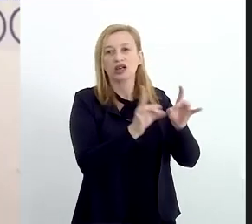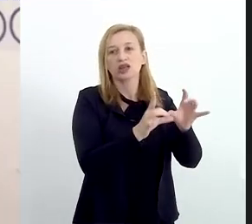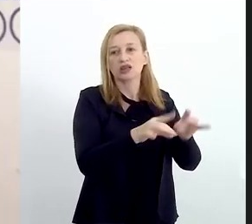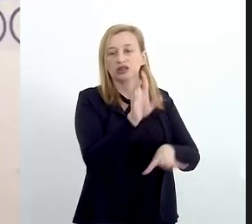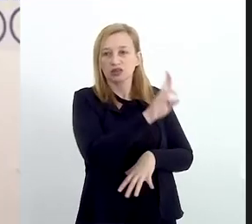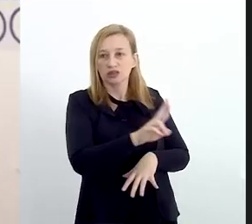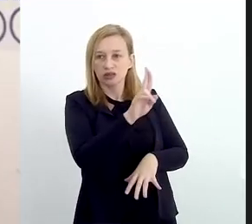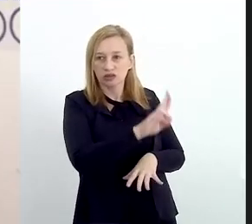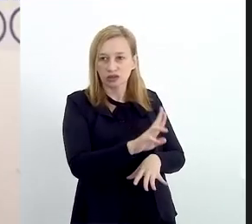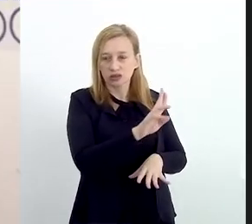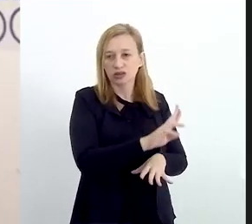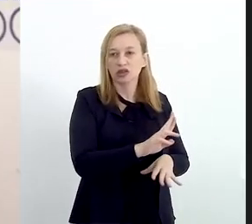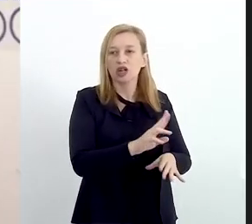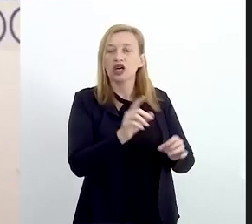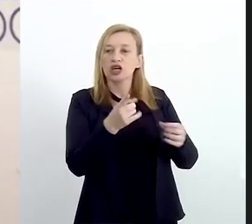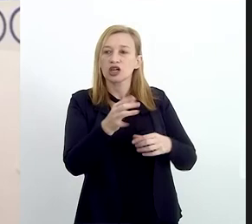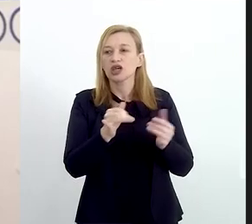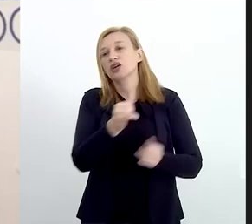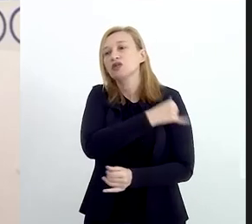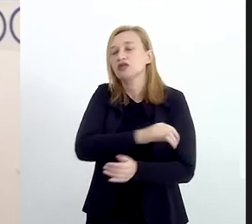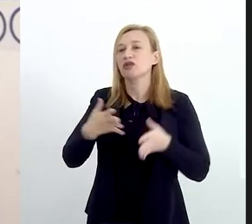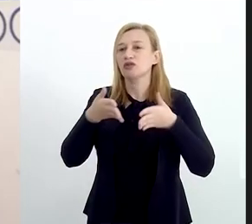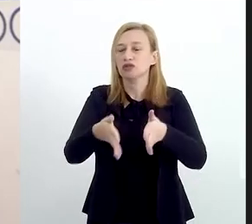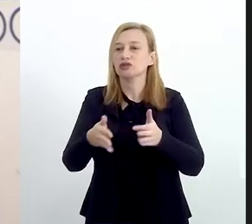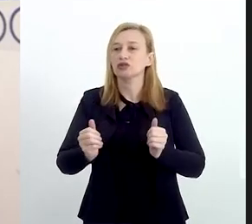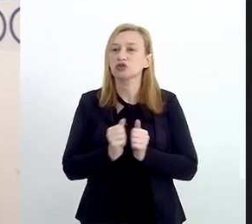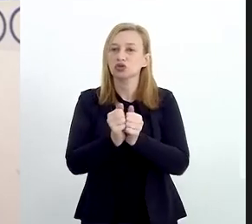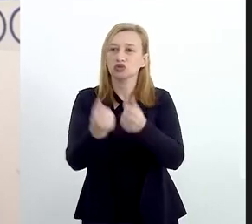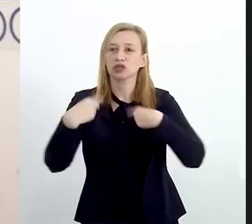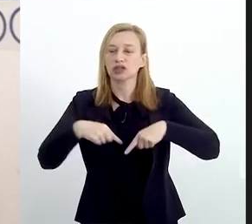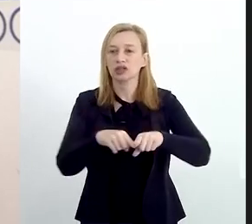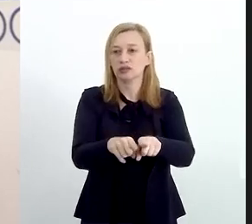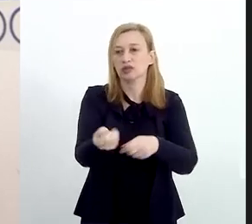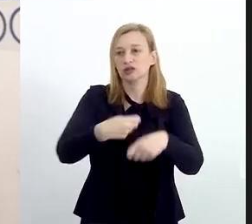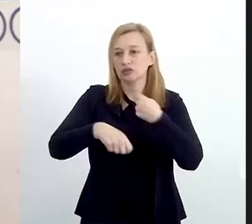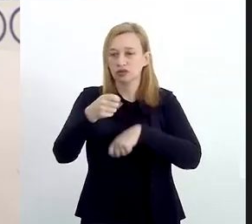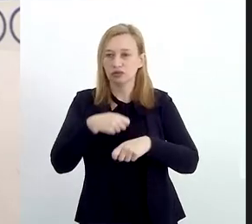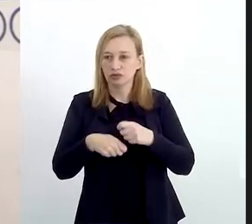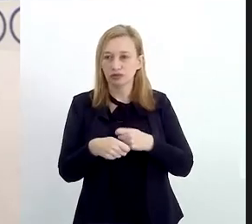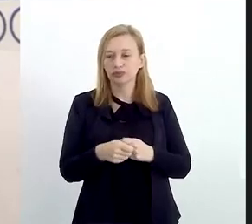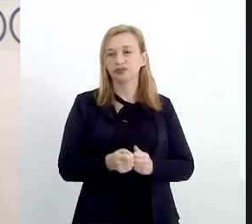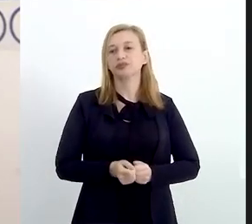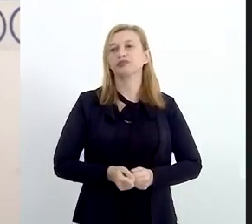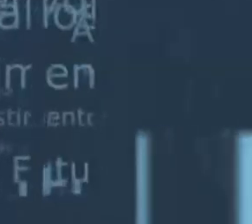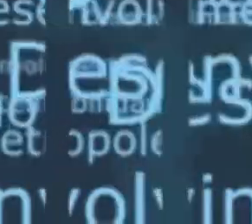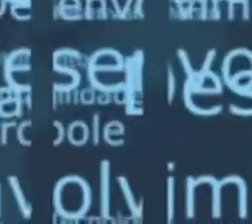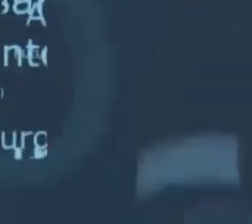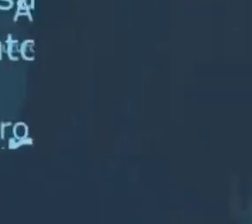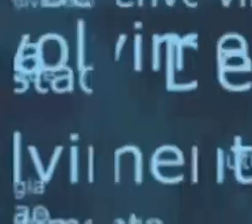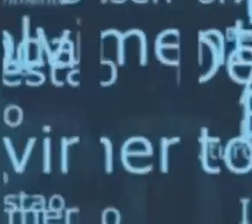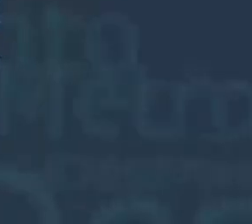mobilizar os consumidores. Não sai daí, Rio em Foco, que política e economia caminham juntas.